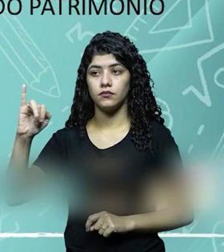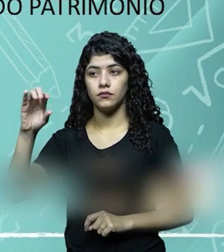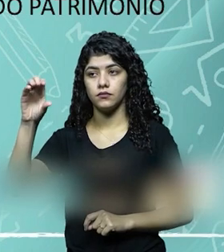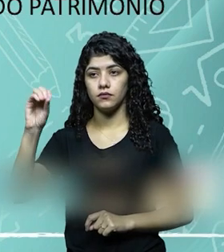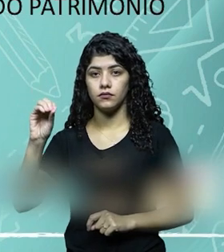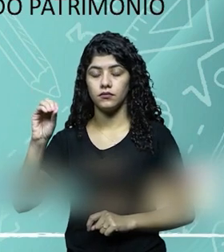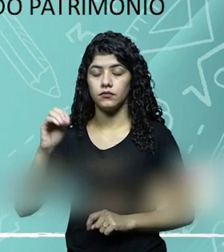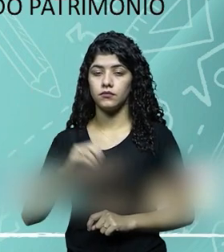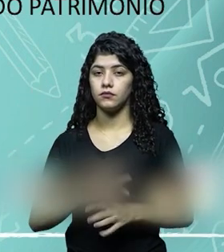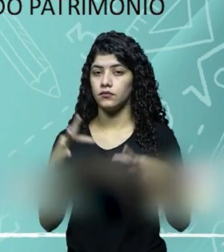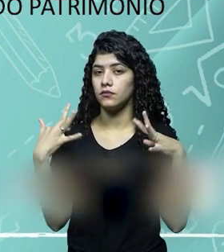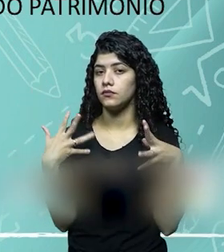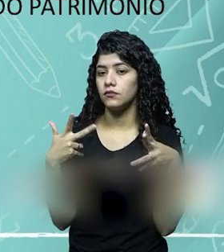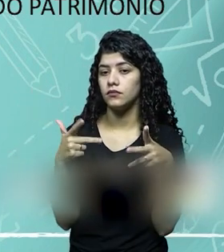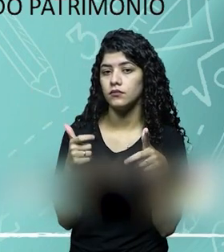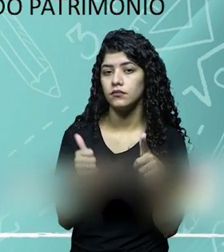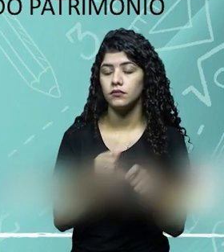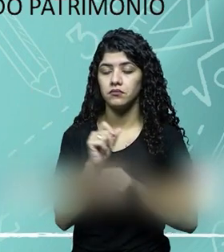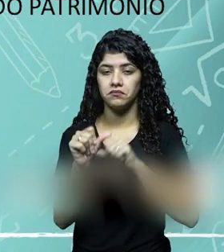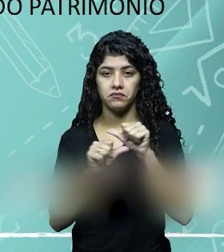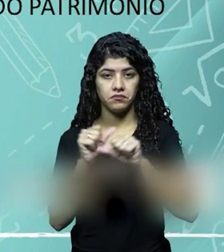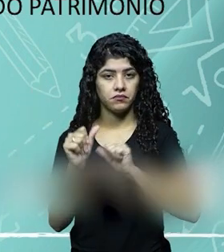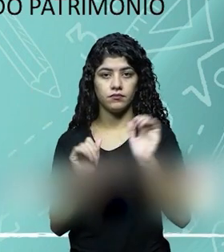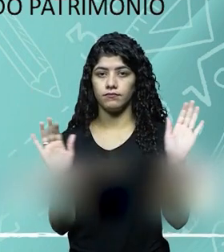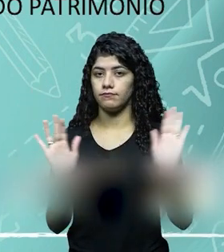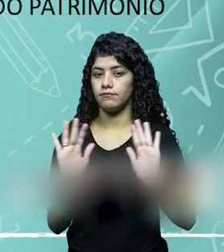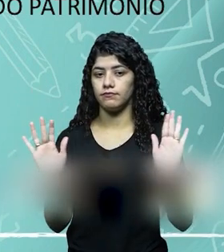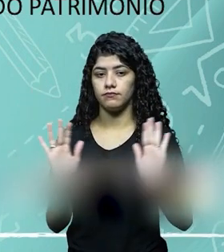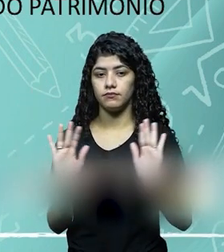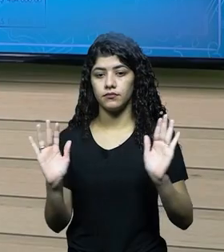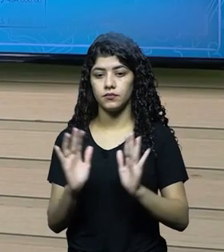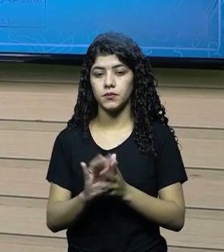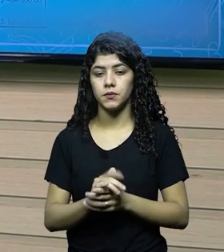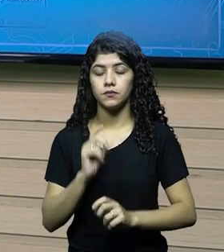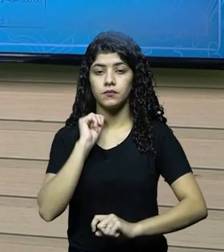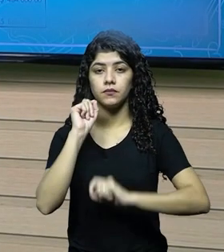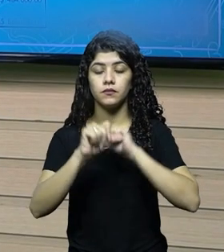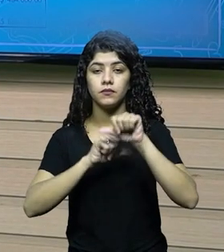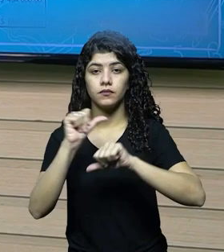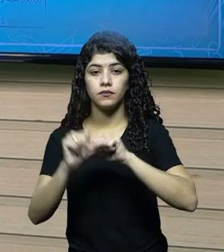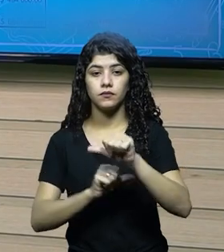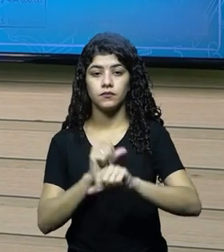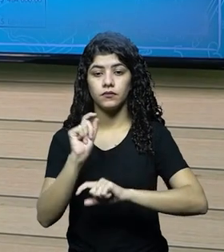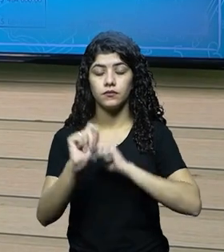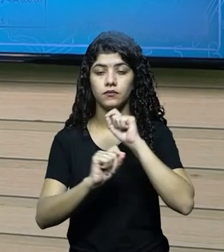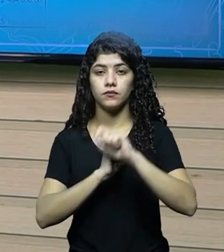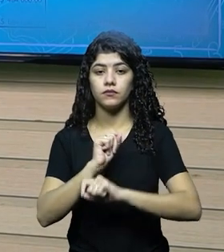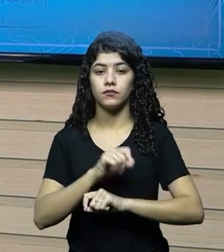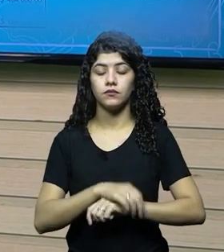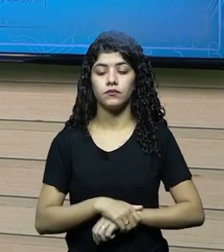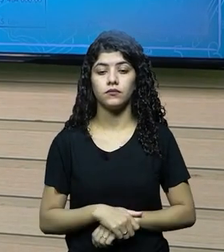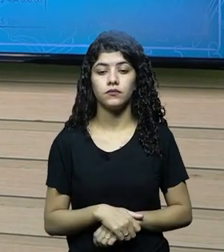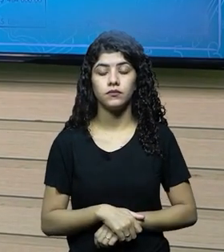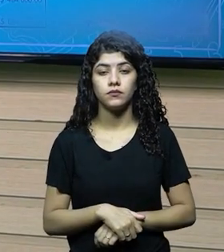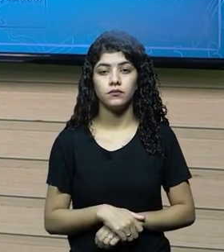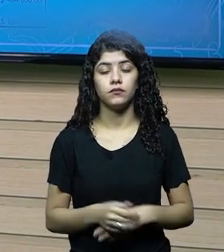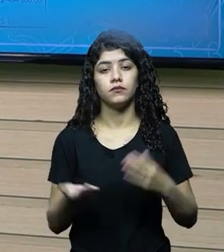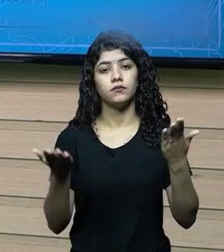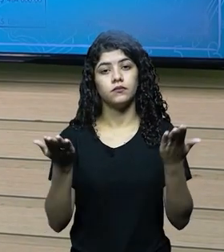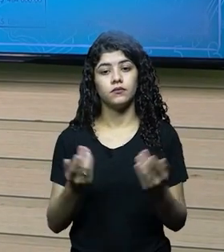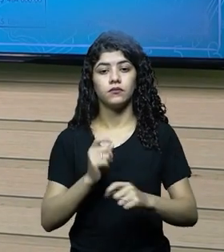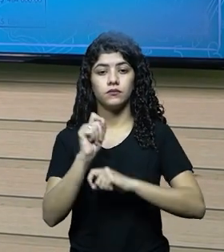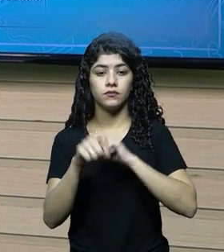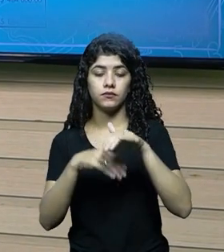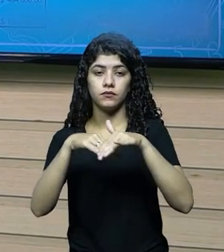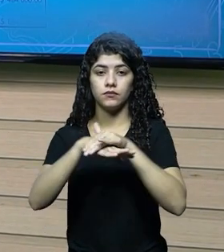o valor total do ativo não se altera, o que altera é o quê? A composição dele, então